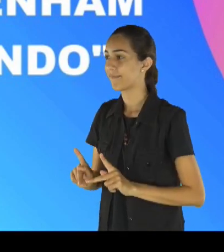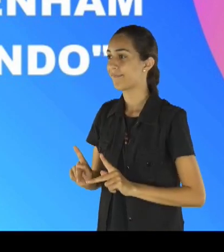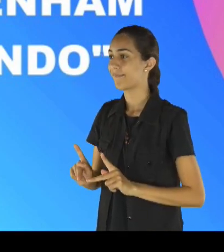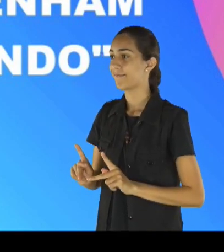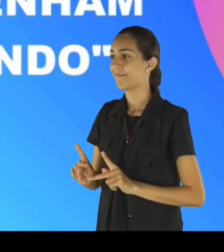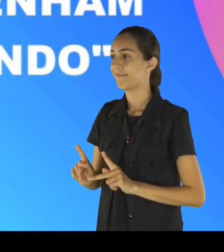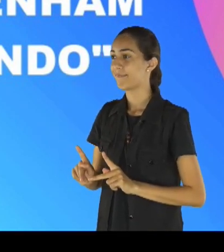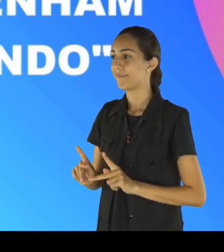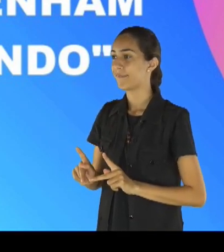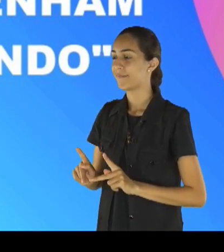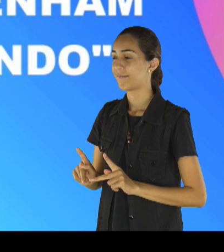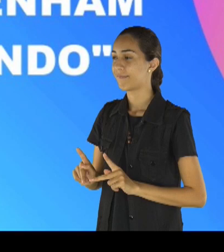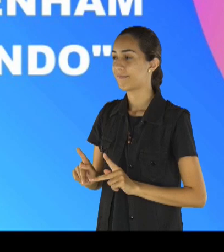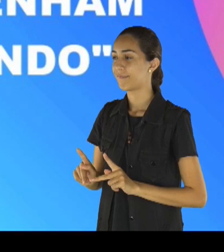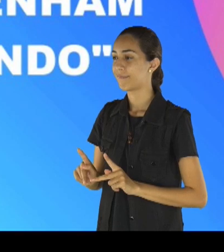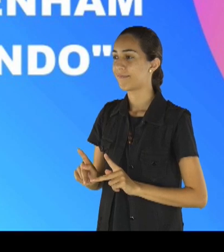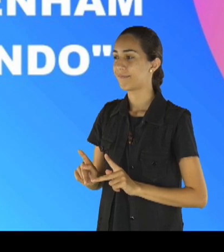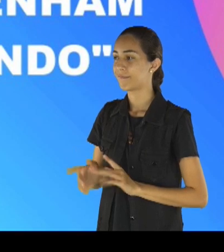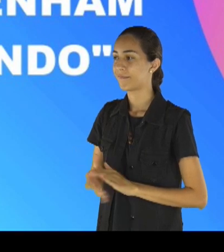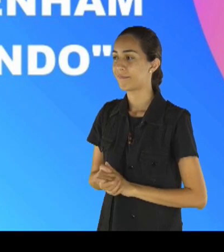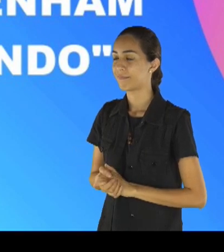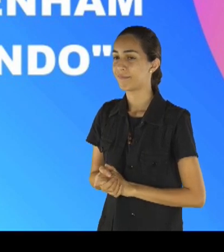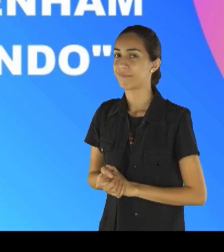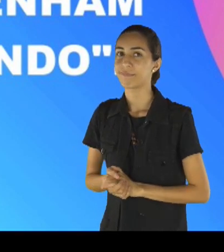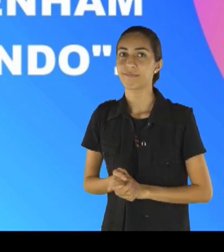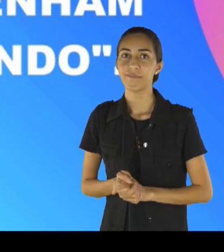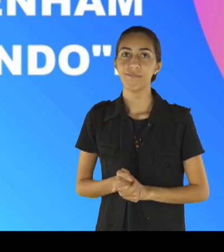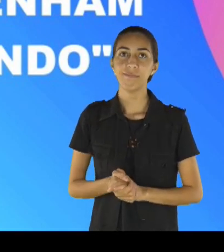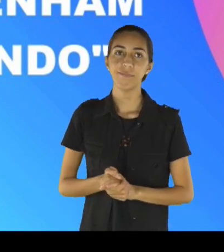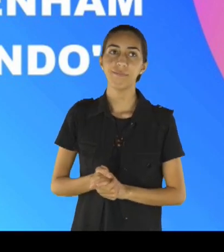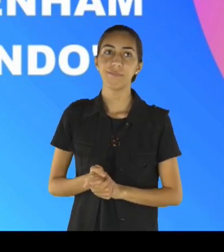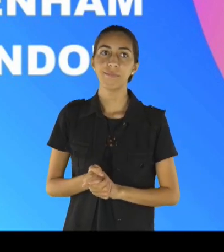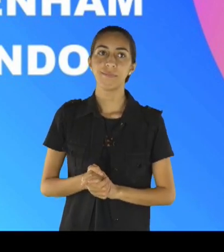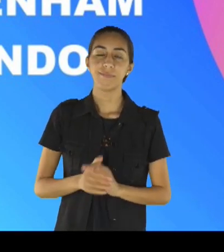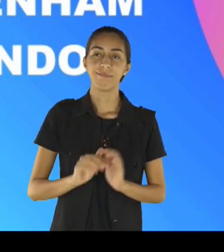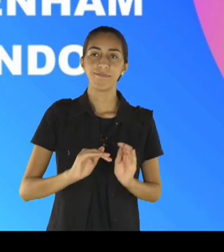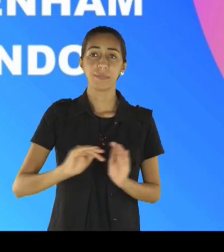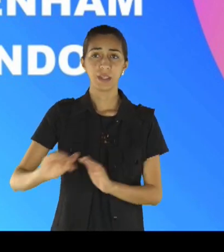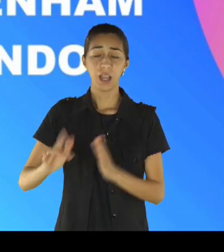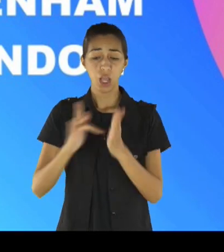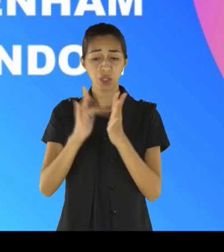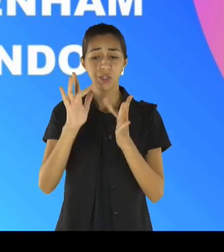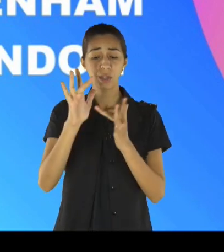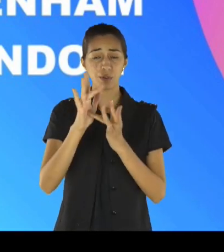Jesus dizendo, olha, estou falando, tudo que eu estou narrando para vocês, é para que vocês tenham paz.